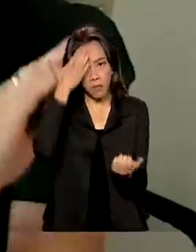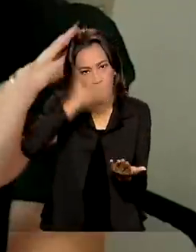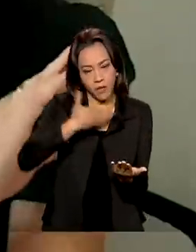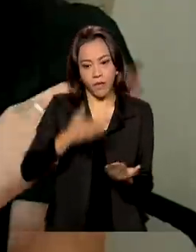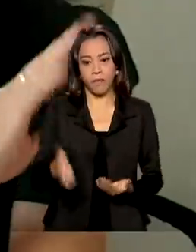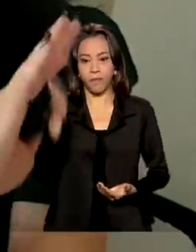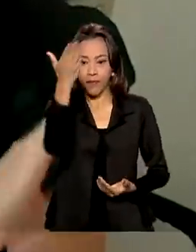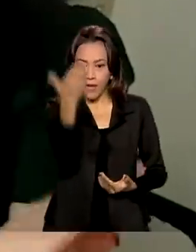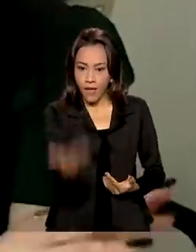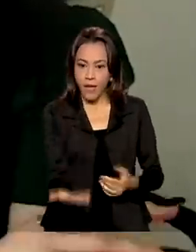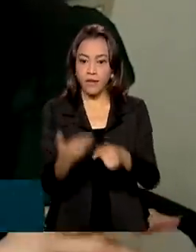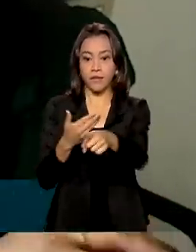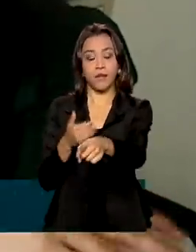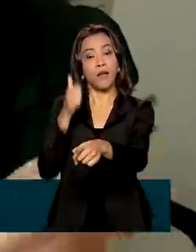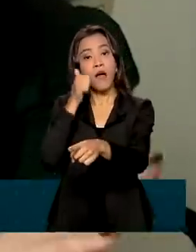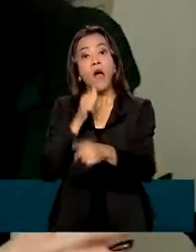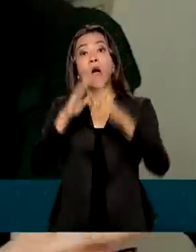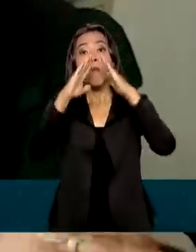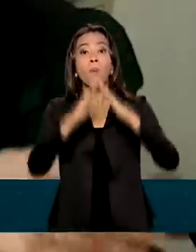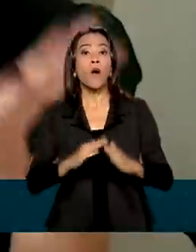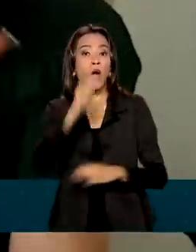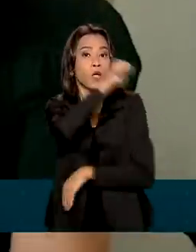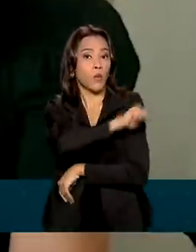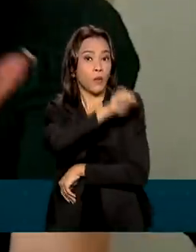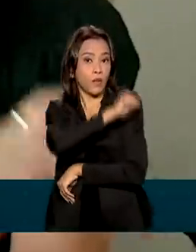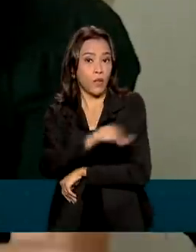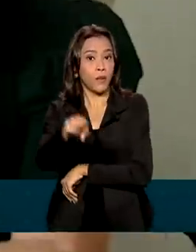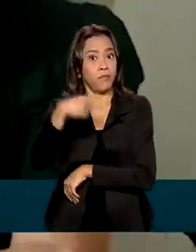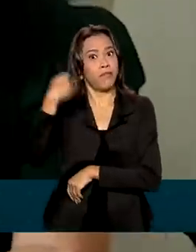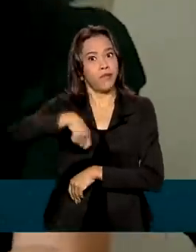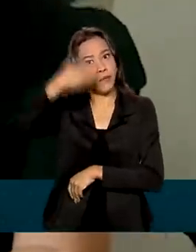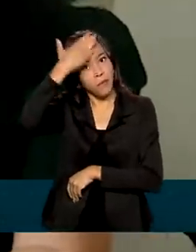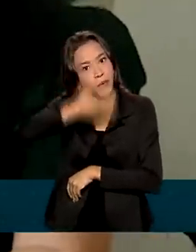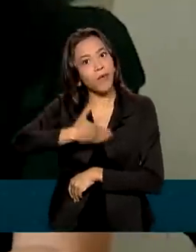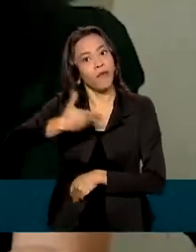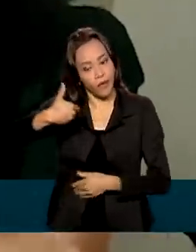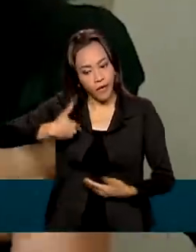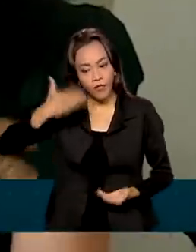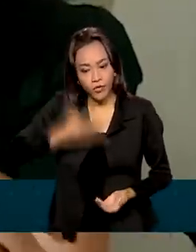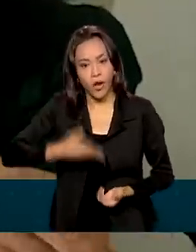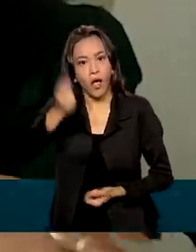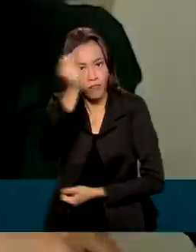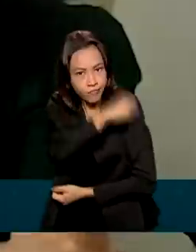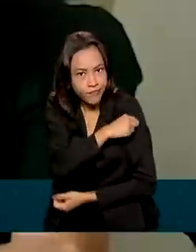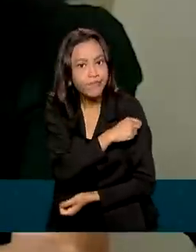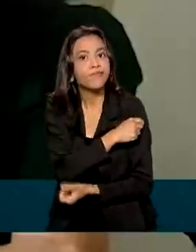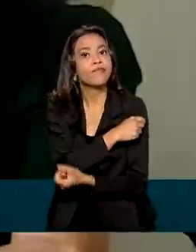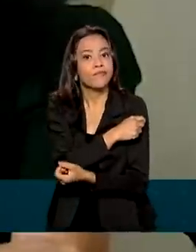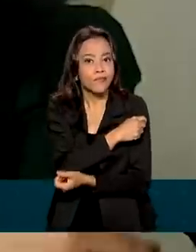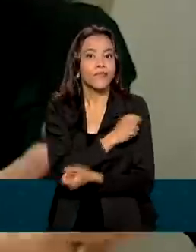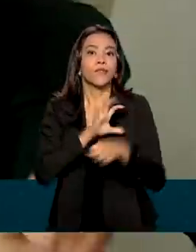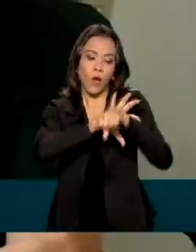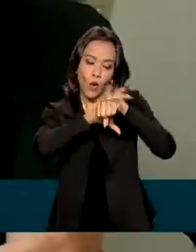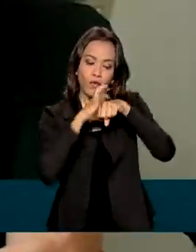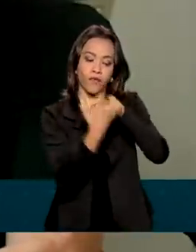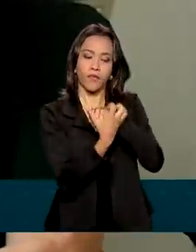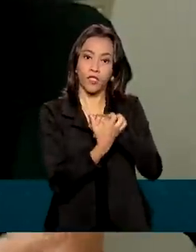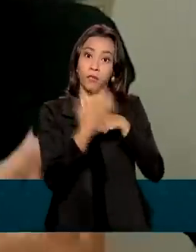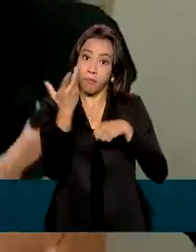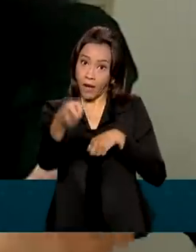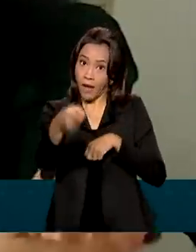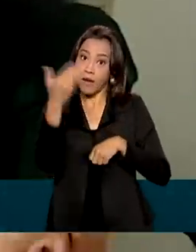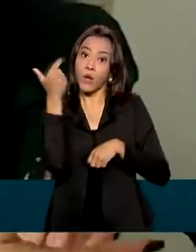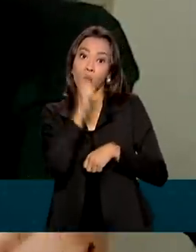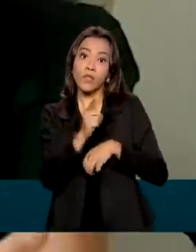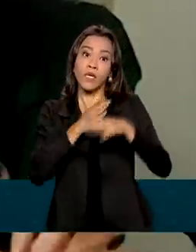mora em Maricá, no Rio de Janeiro, e conta que precisou comprovar que já está imunizada contra a Covid-19 para entrar